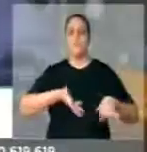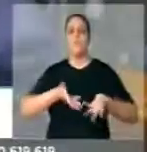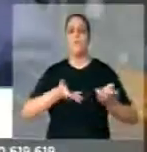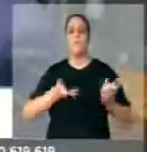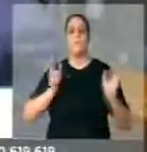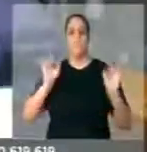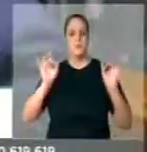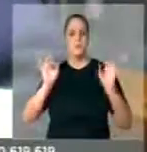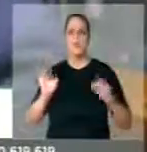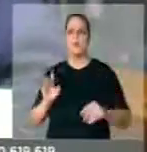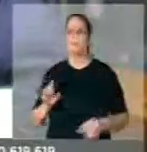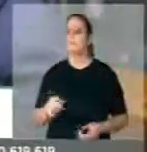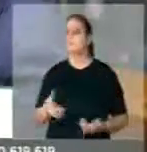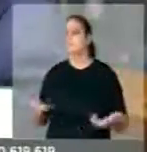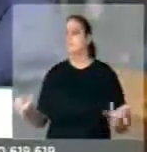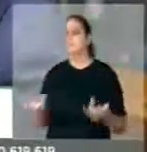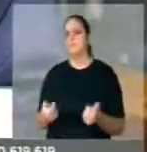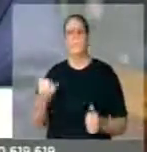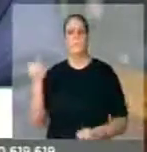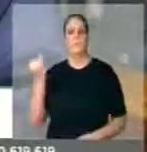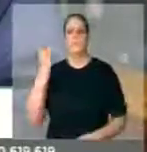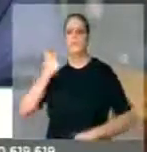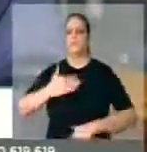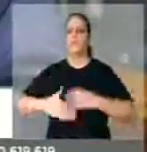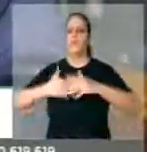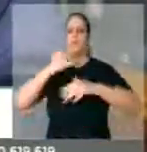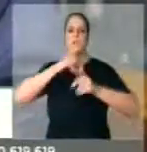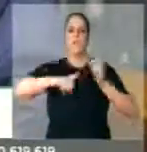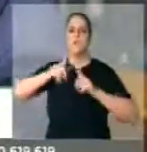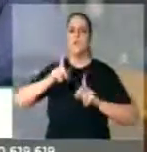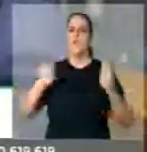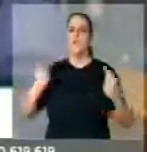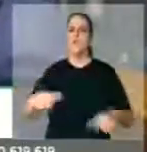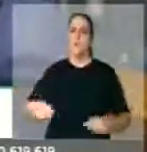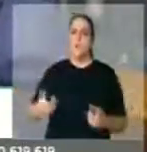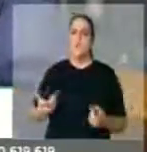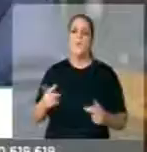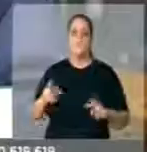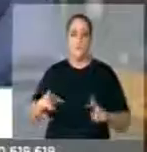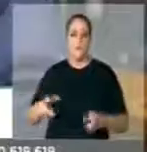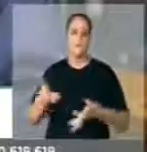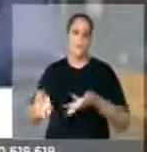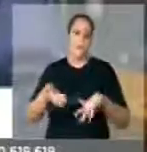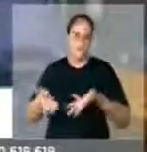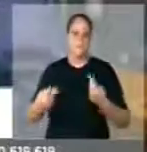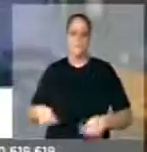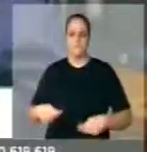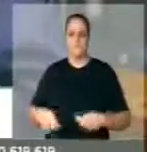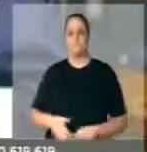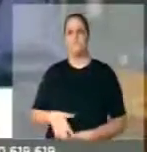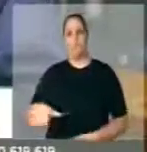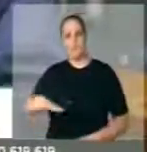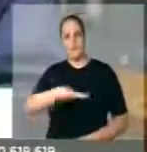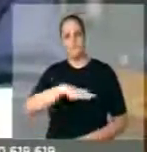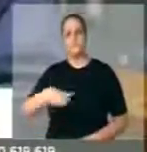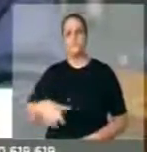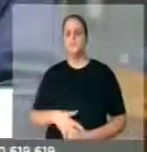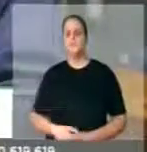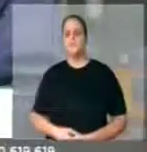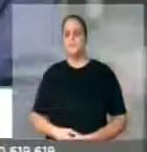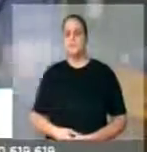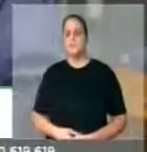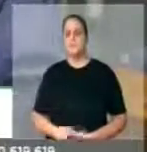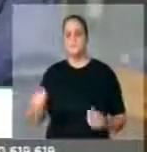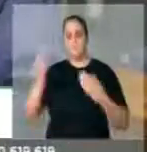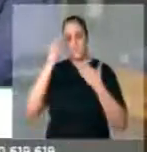Grossa, sem dúvida um passo importante no tratamento e no combate ao câncer para toda a região dos Campos Gerais. Eu quero agradecer